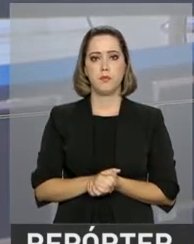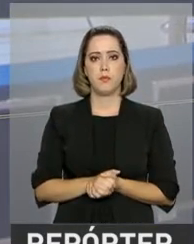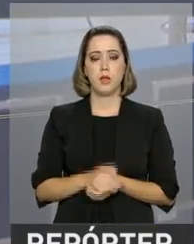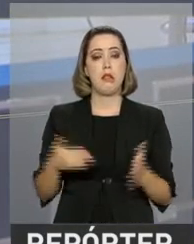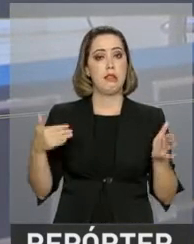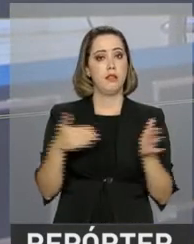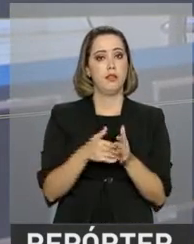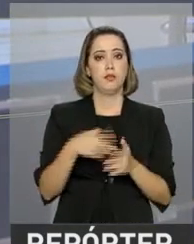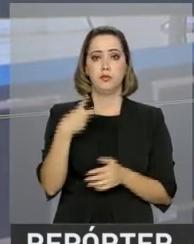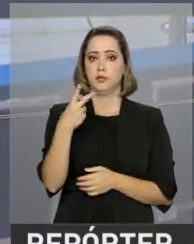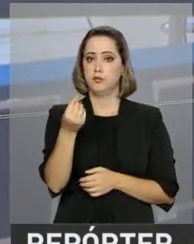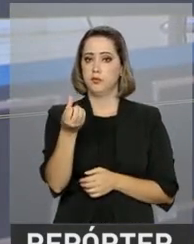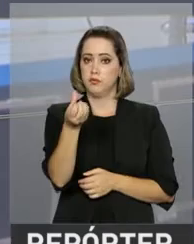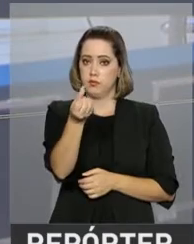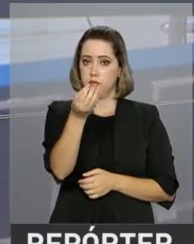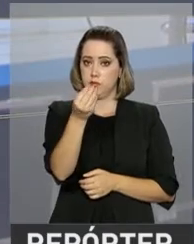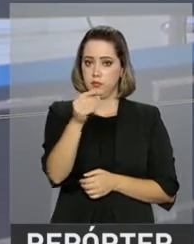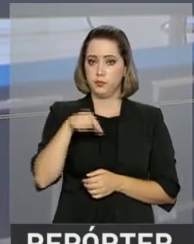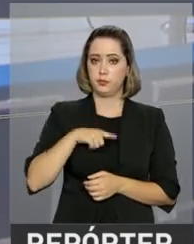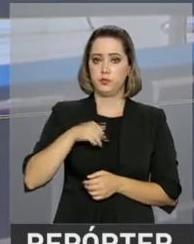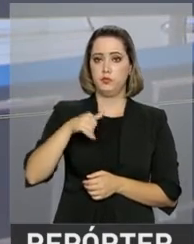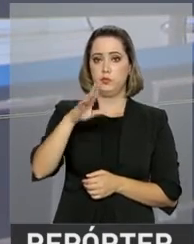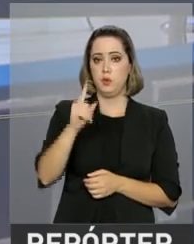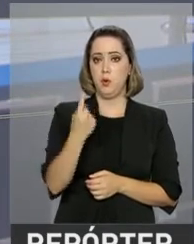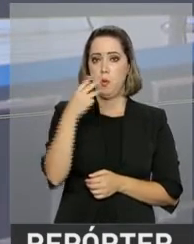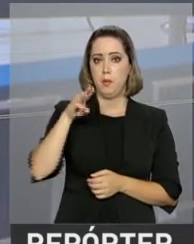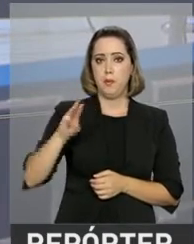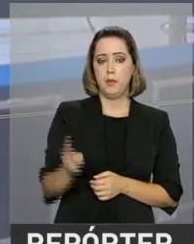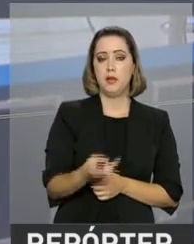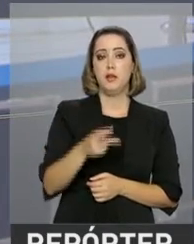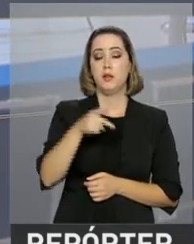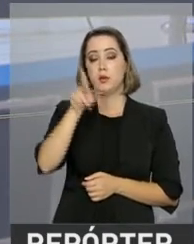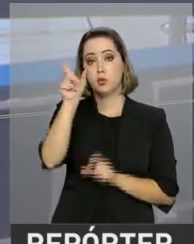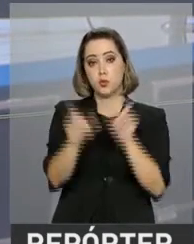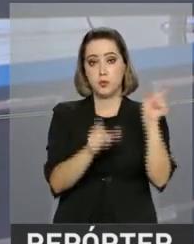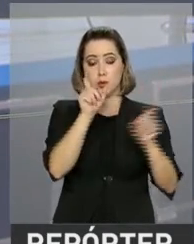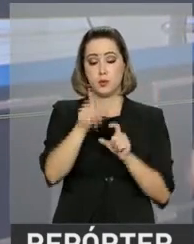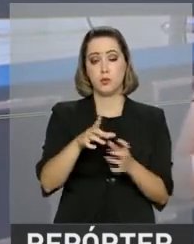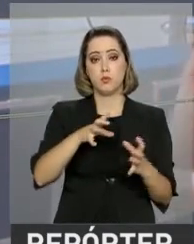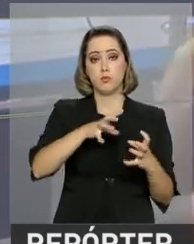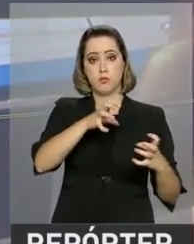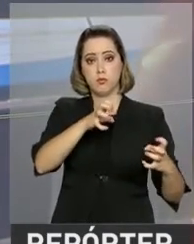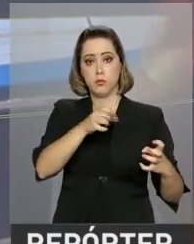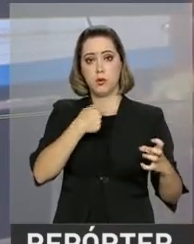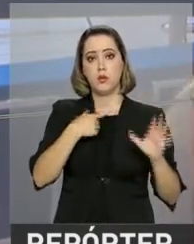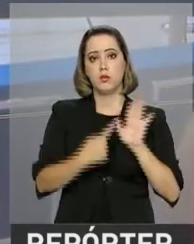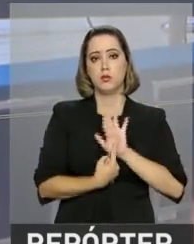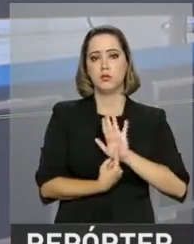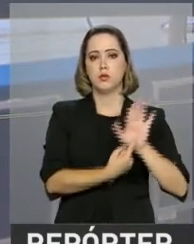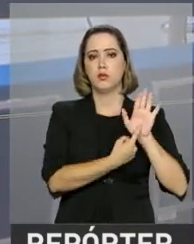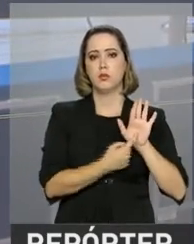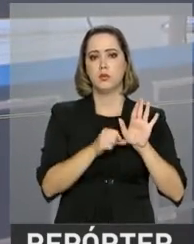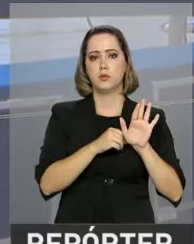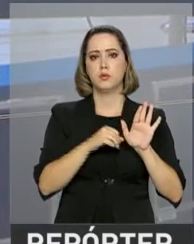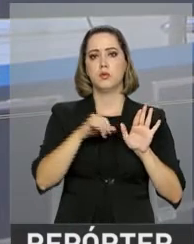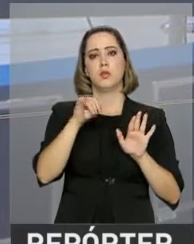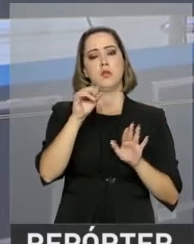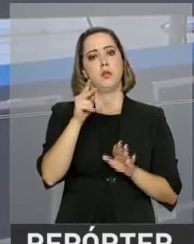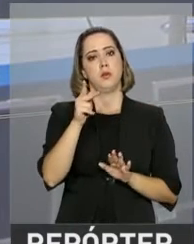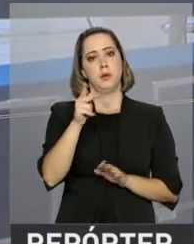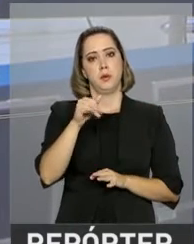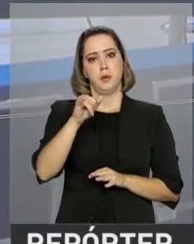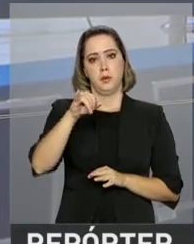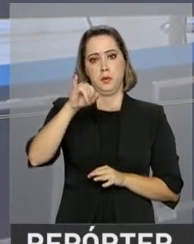2060, teremos 1 milhão de idosos no Brasil. Os dados foram apresentados por Rogério Nagamini, coordenador de